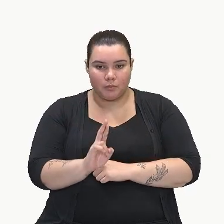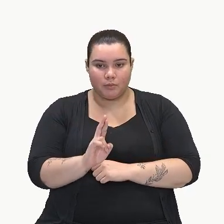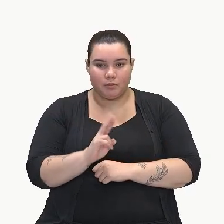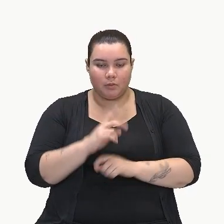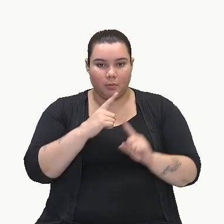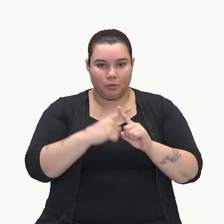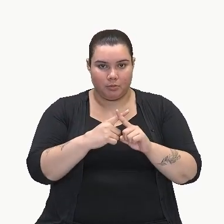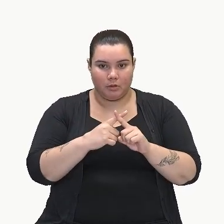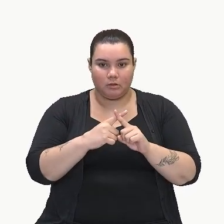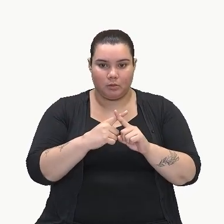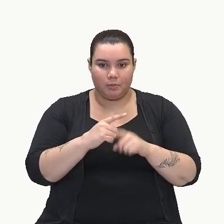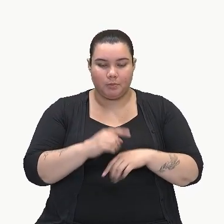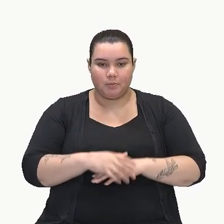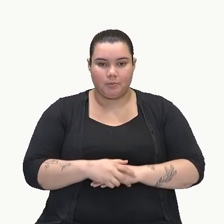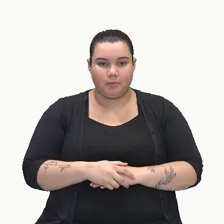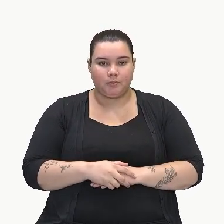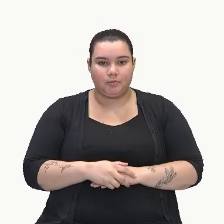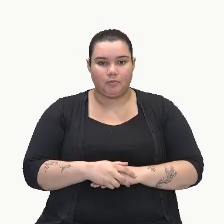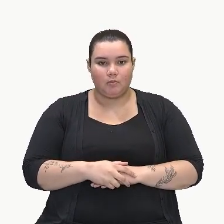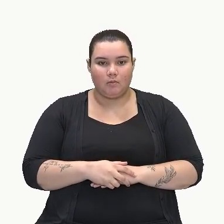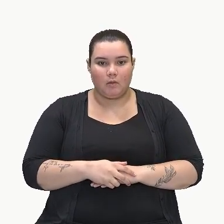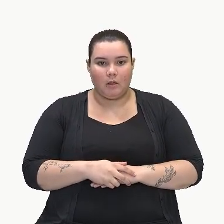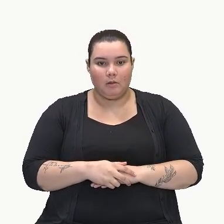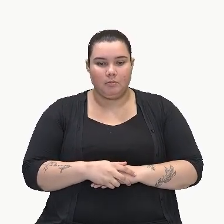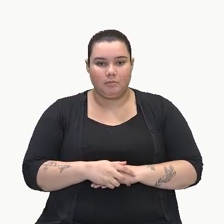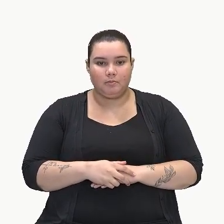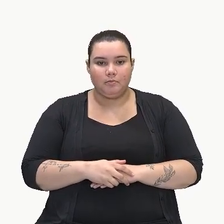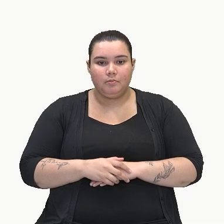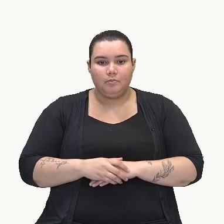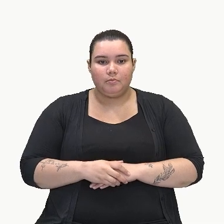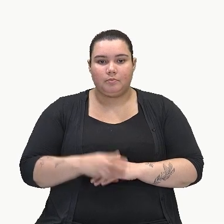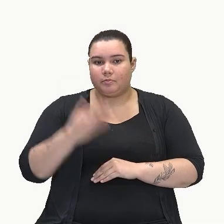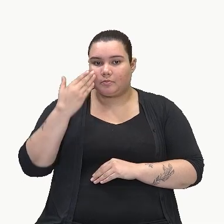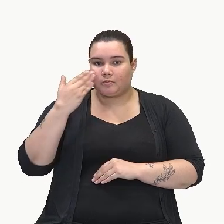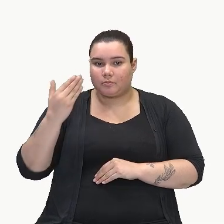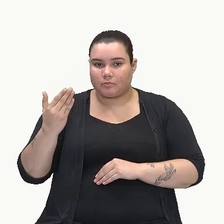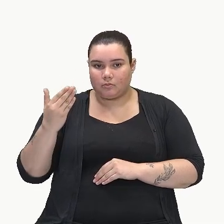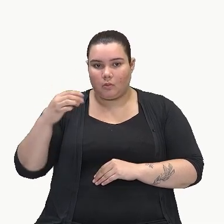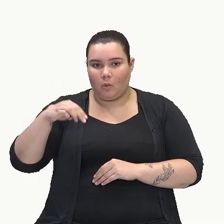E aí, vamos aqui o nosso monômio,